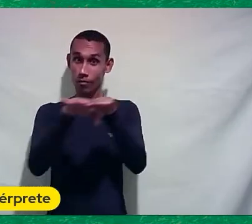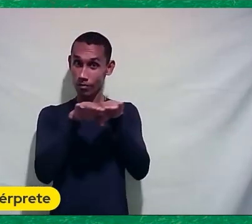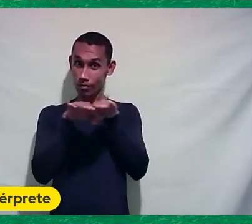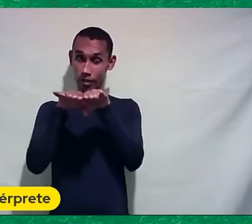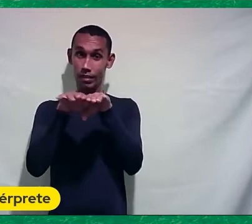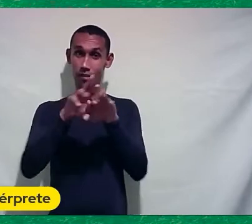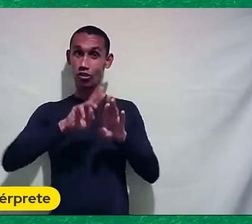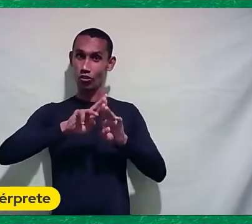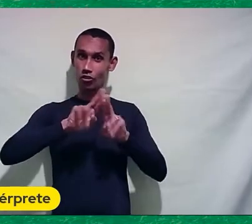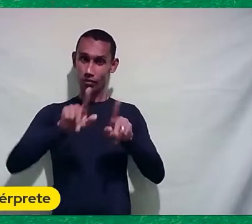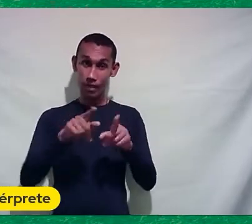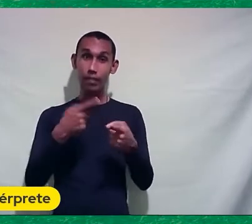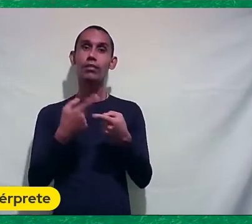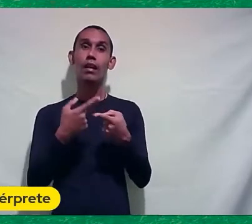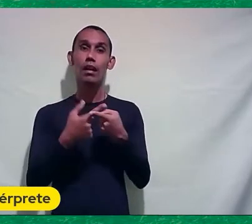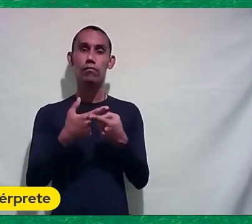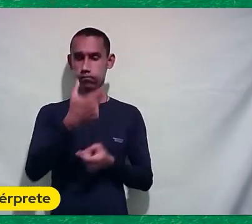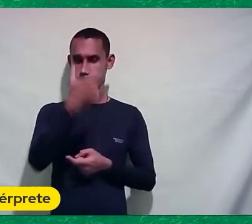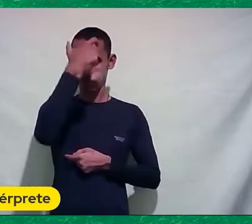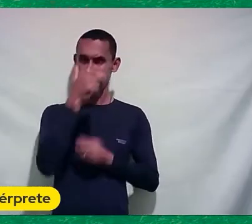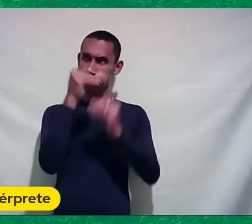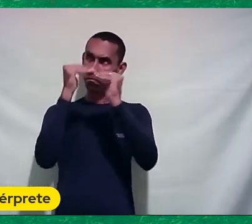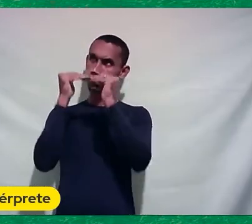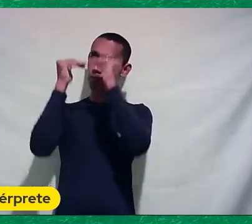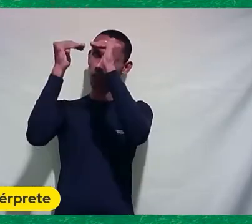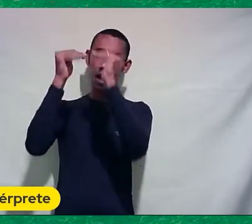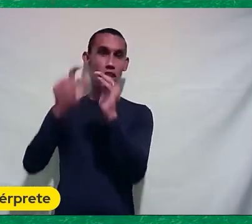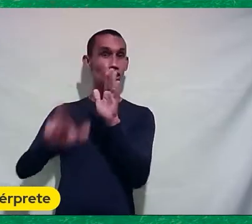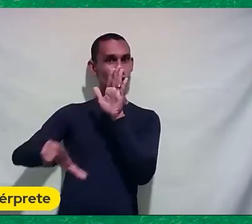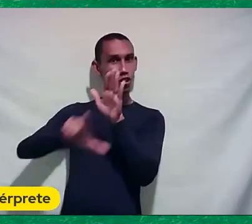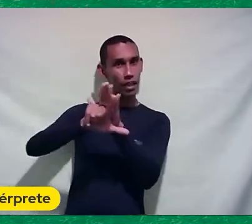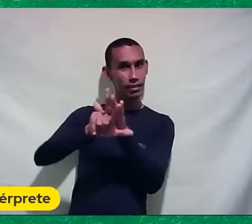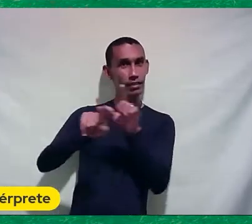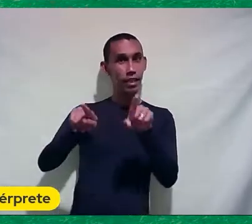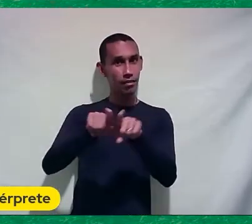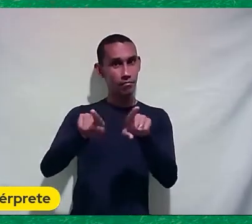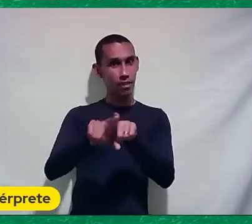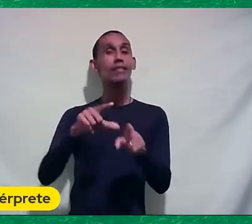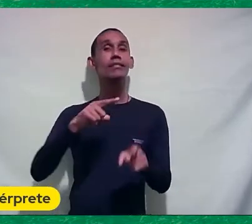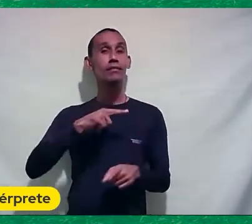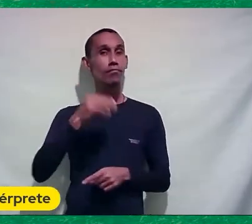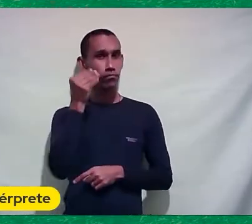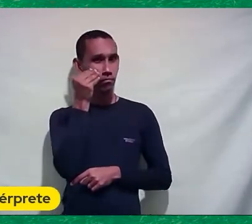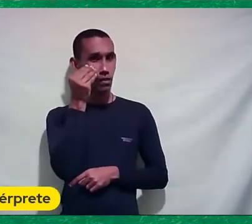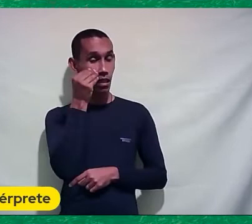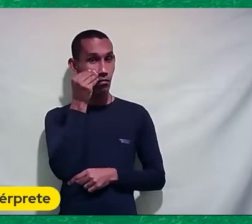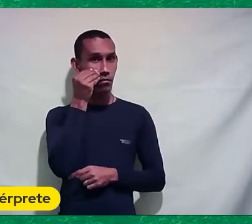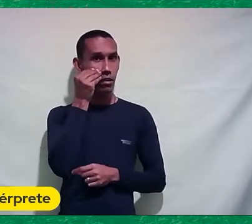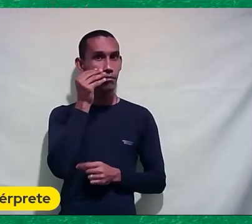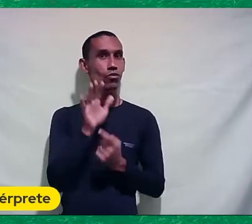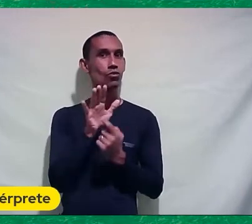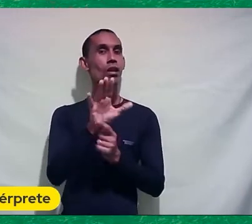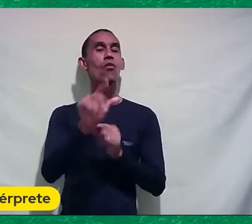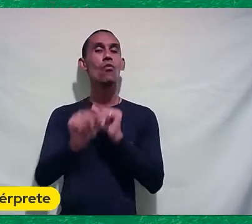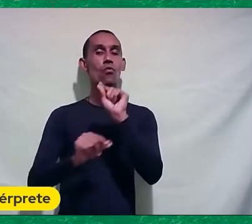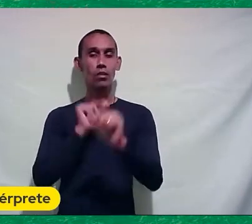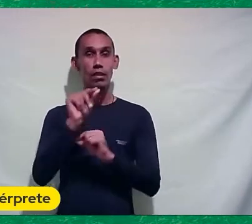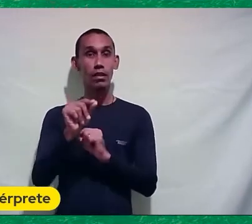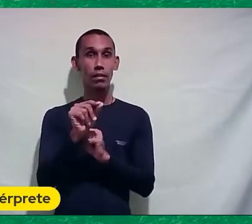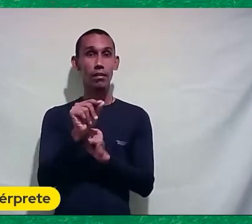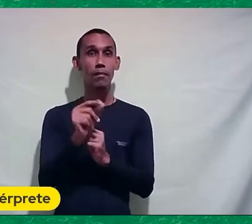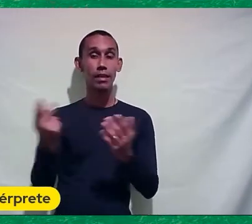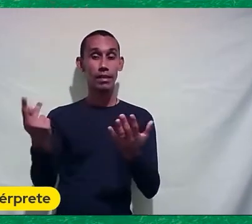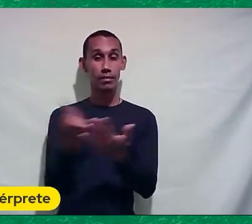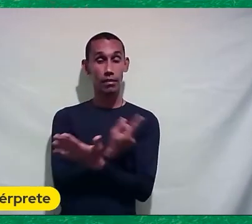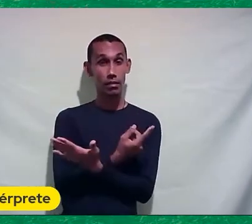Paralelamente A obediência Às leis Há também As constantes Tentativas De transgressão Coibidas